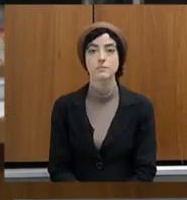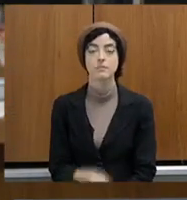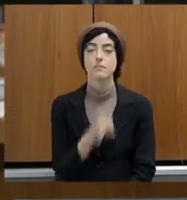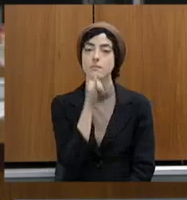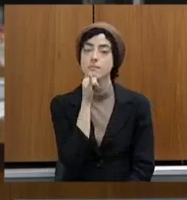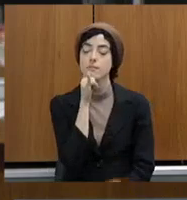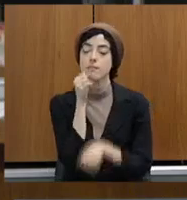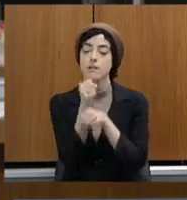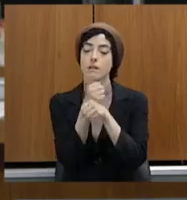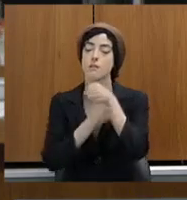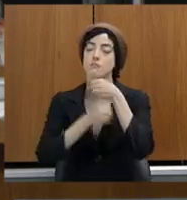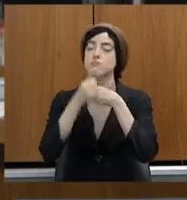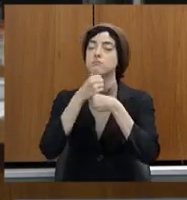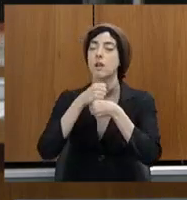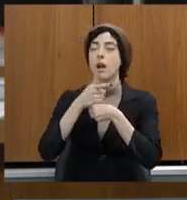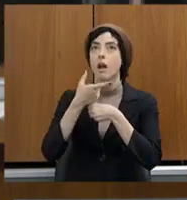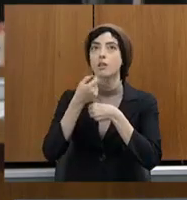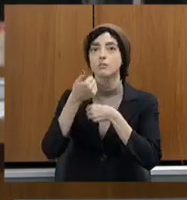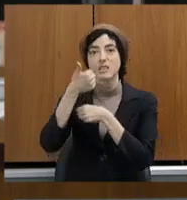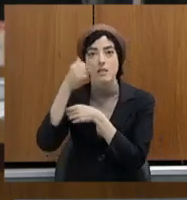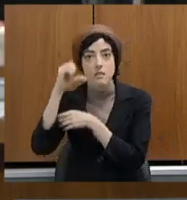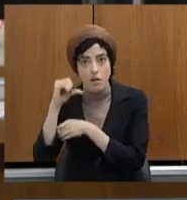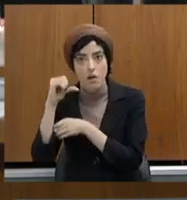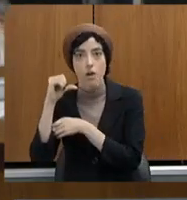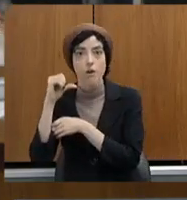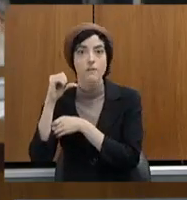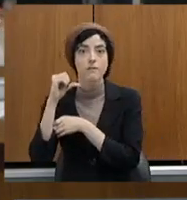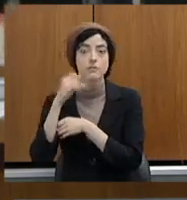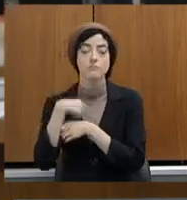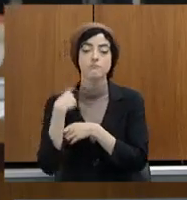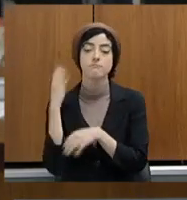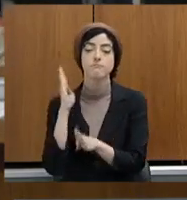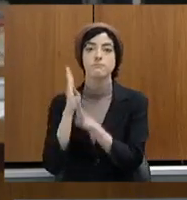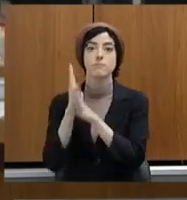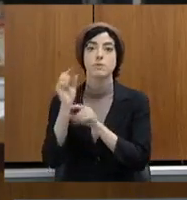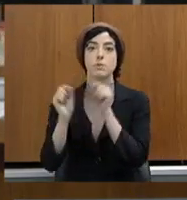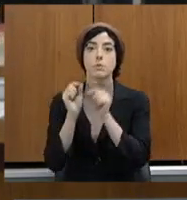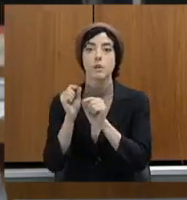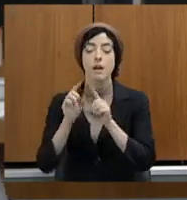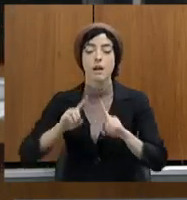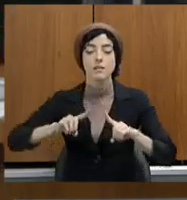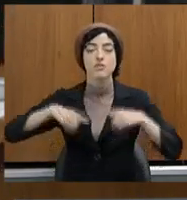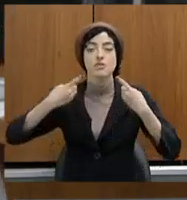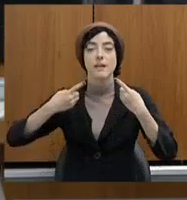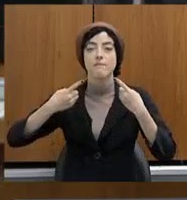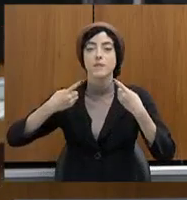2020, pode passar por gentileza, nós identificamos desafios